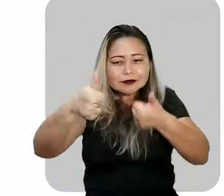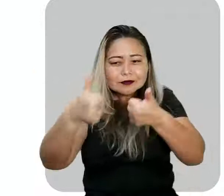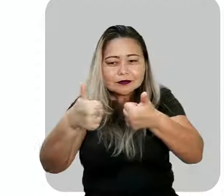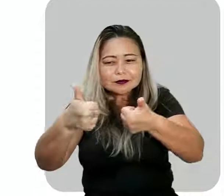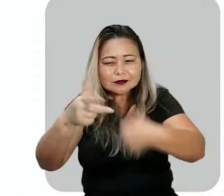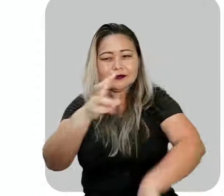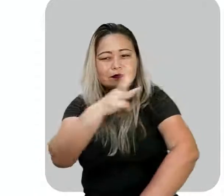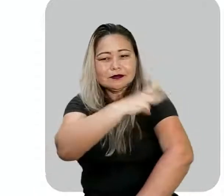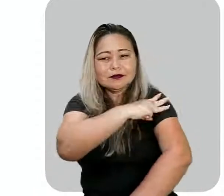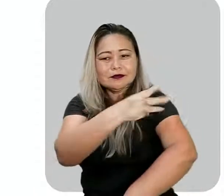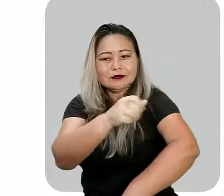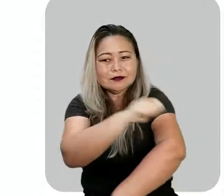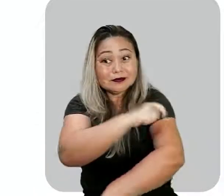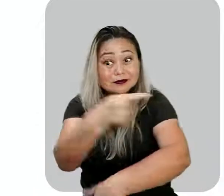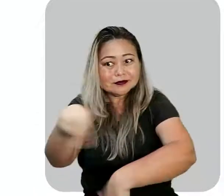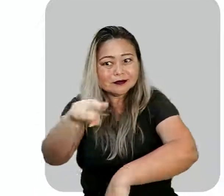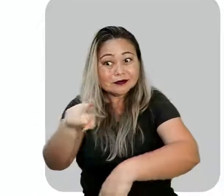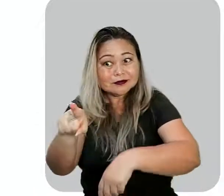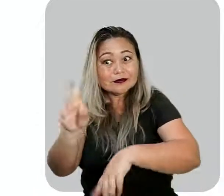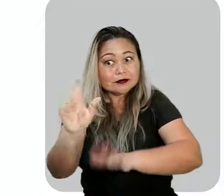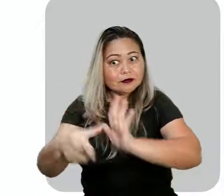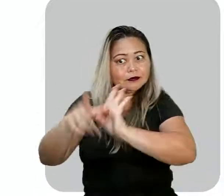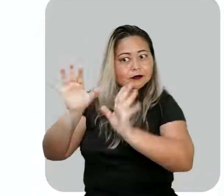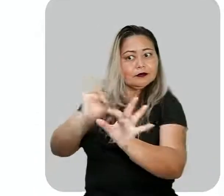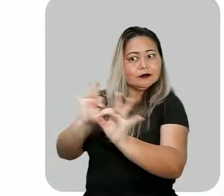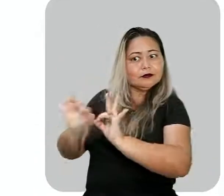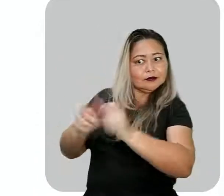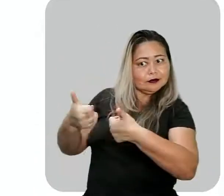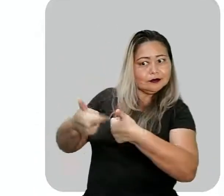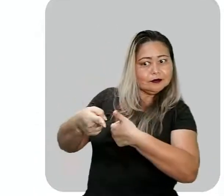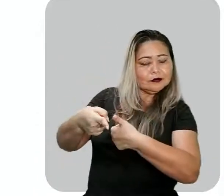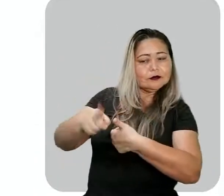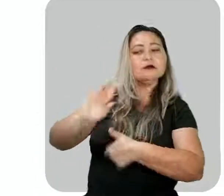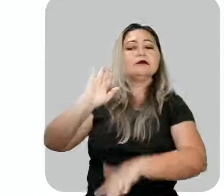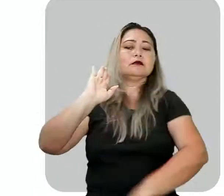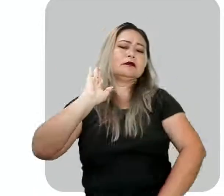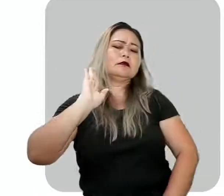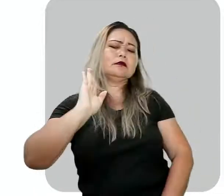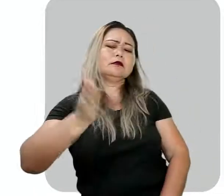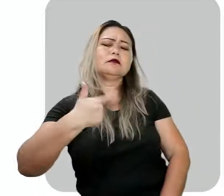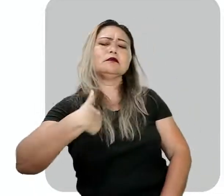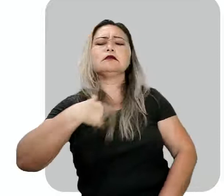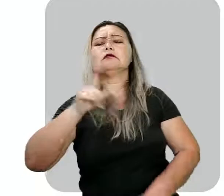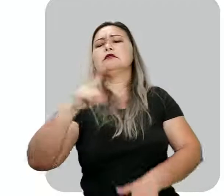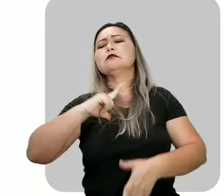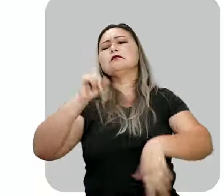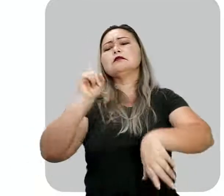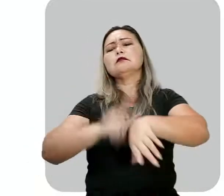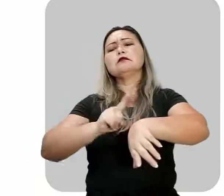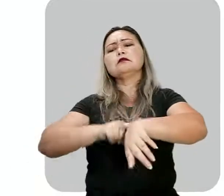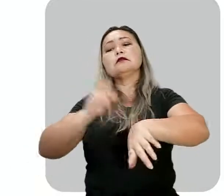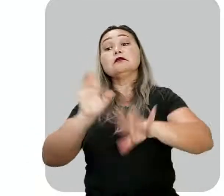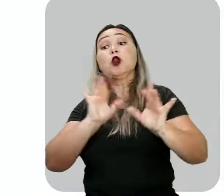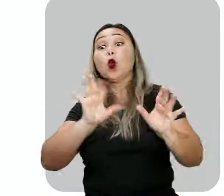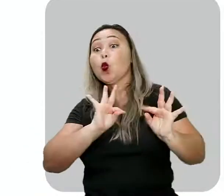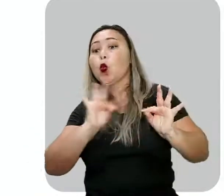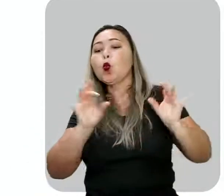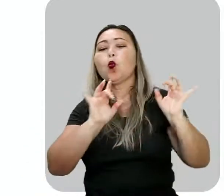aí, alunos terceirão, preparados? E é claro que aí nós tivemos este momento todo especial e